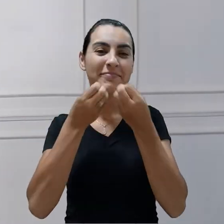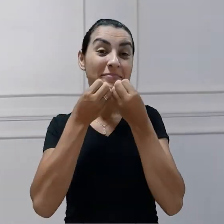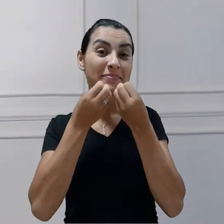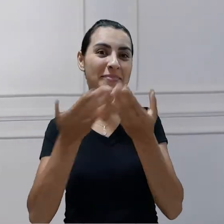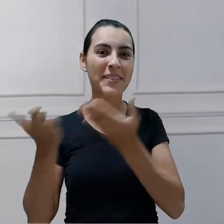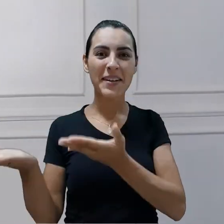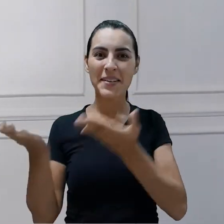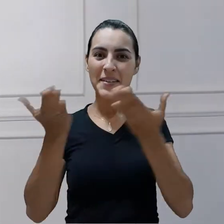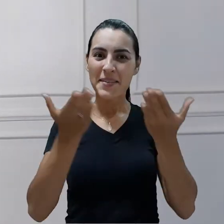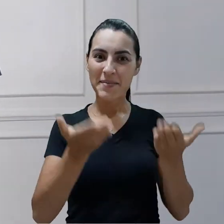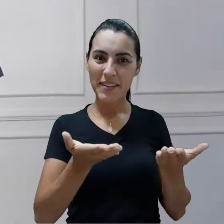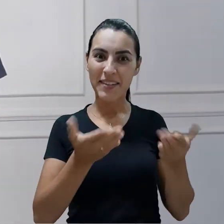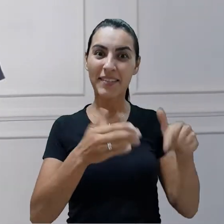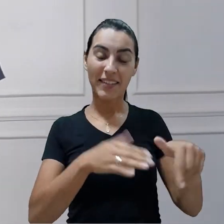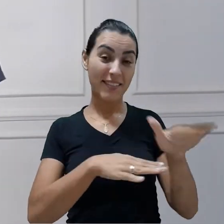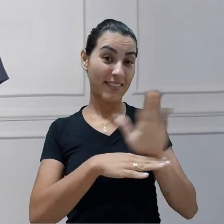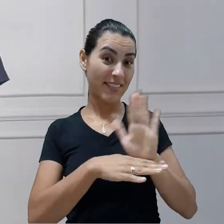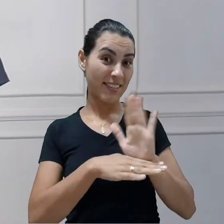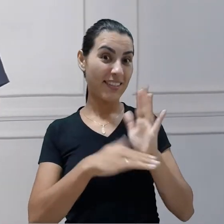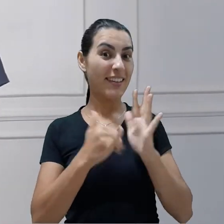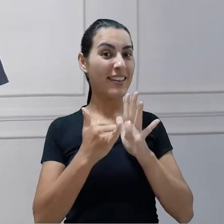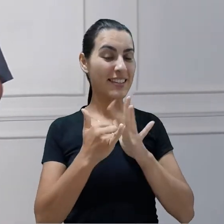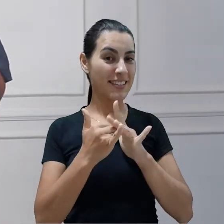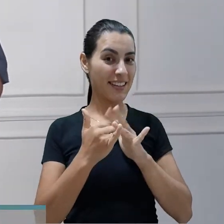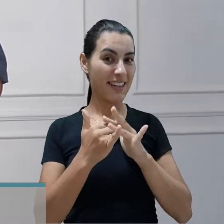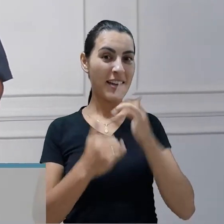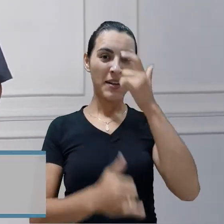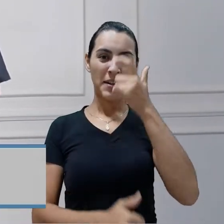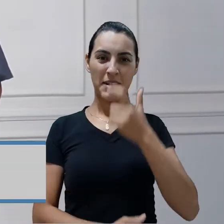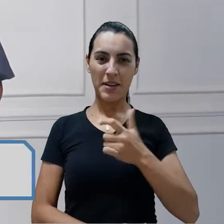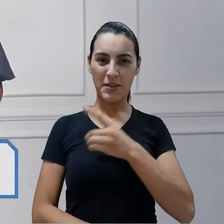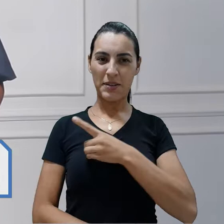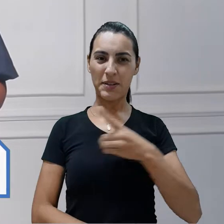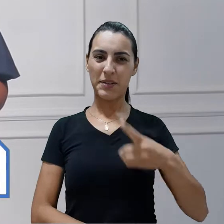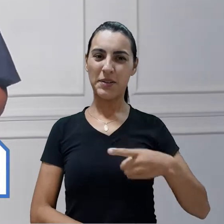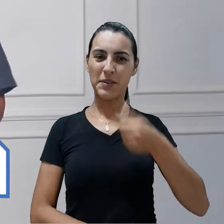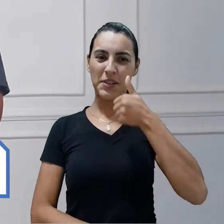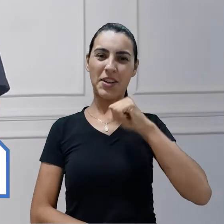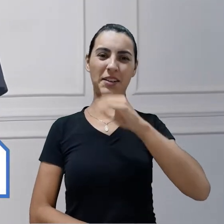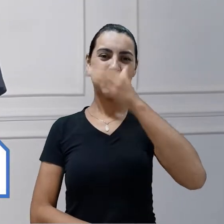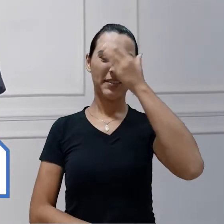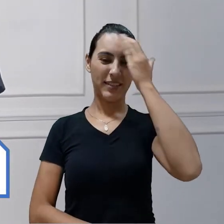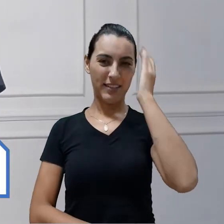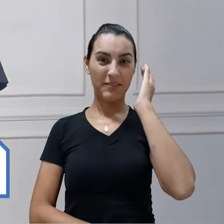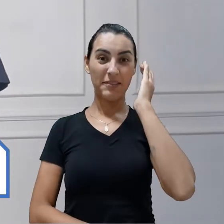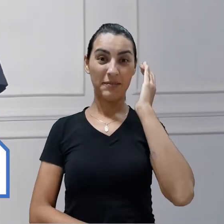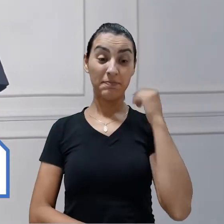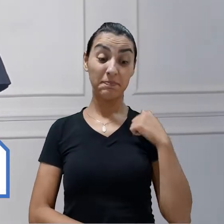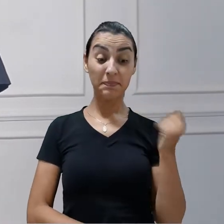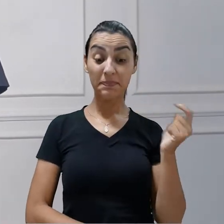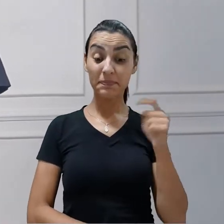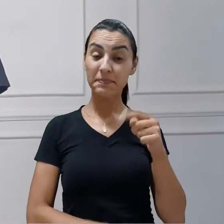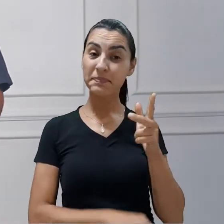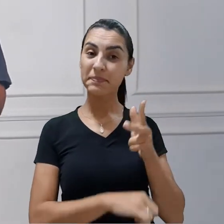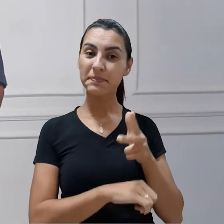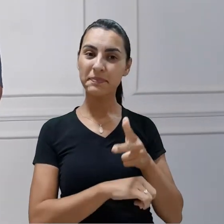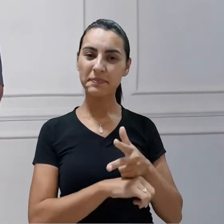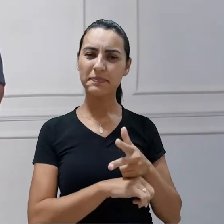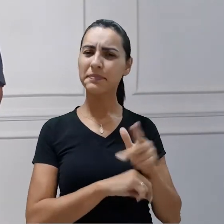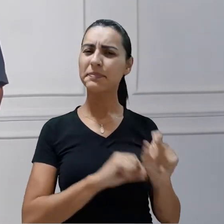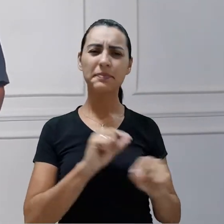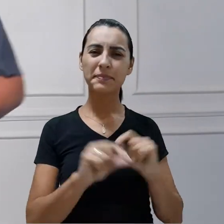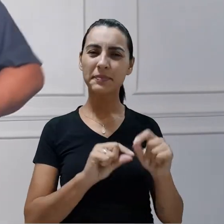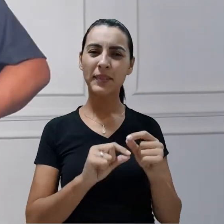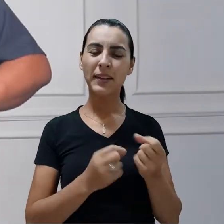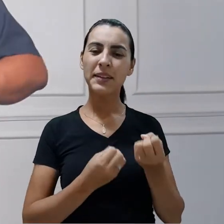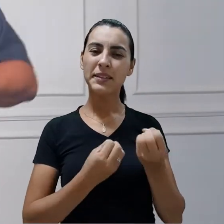Seja galhardamente bem-vindo a este canal! Eu sou o Diácono Cleverson e estou hoje aqui para falar